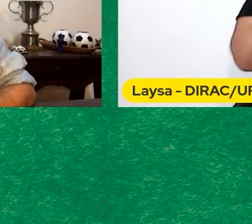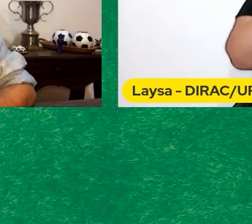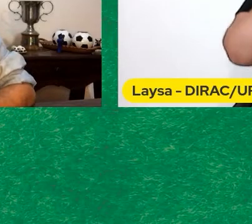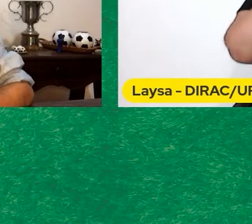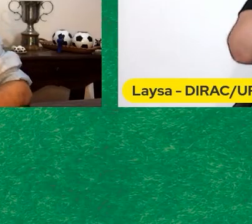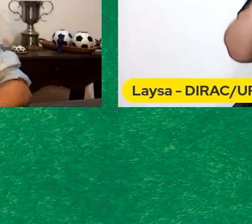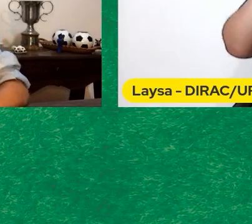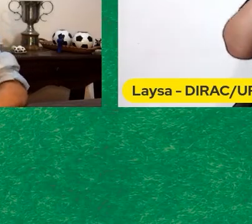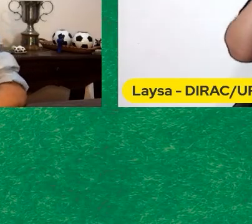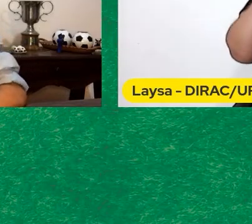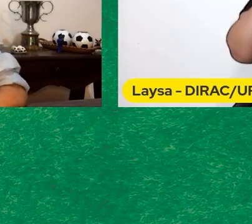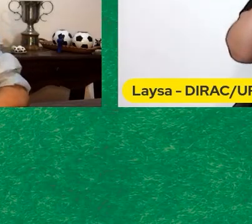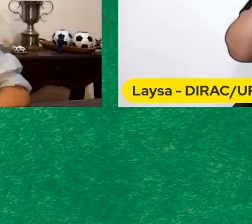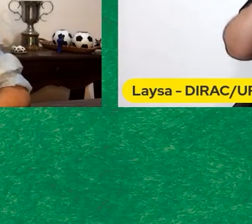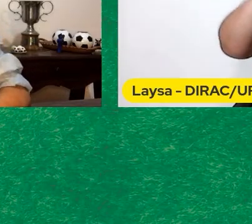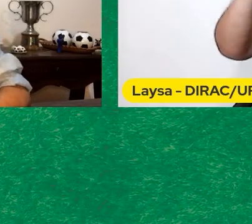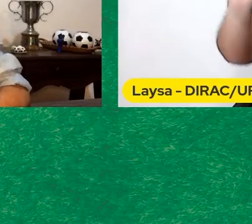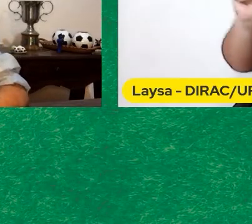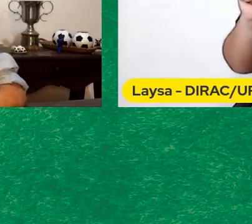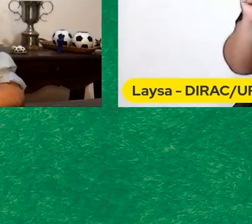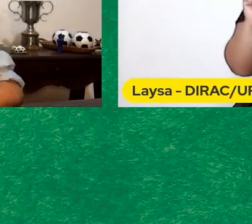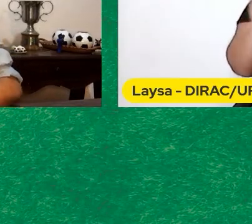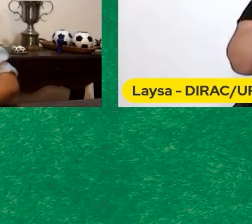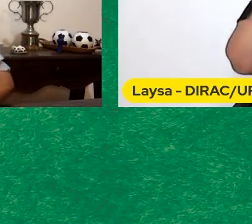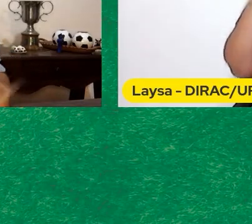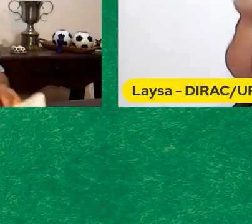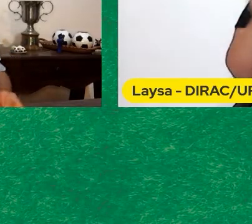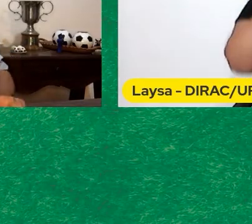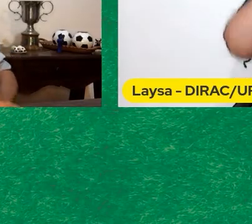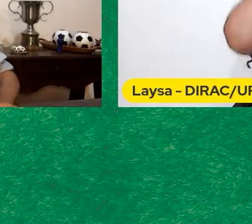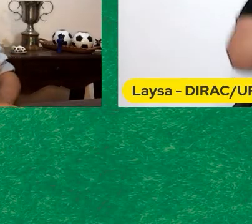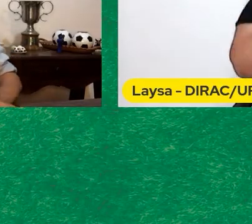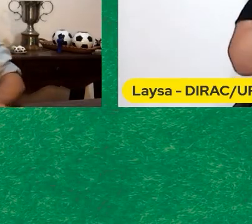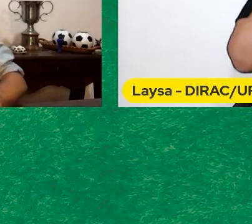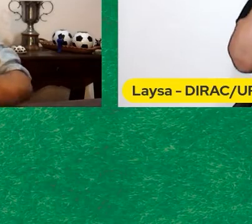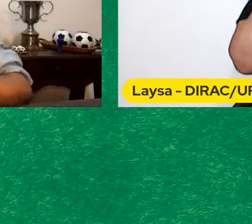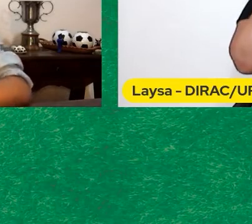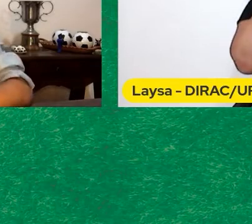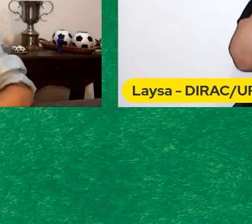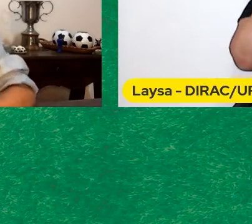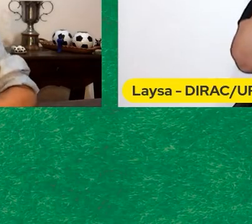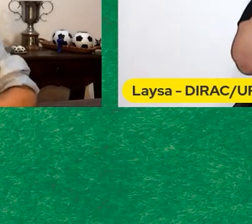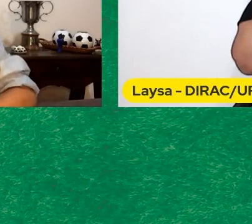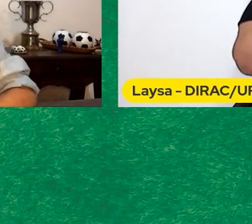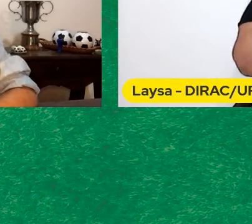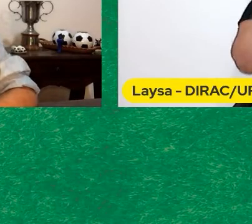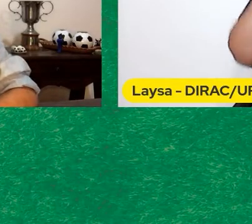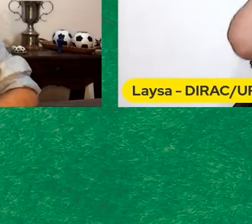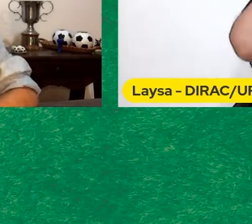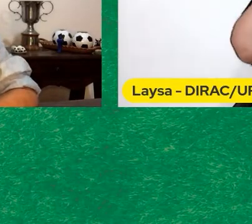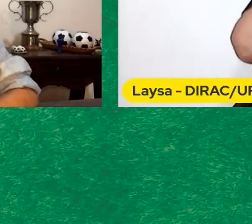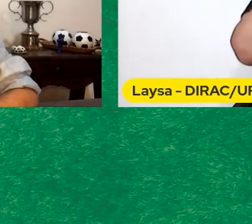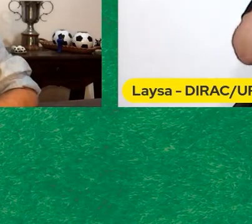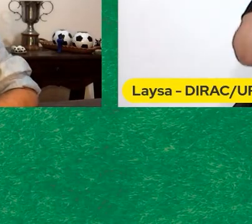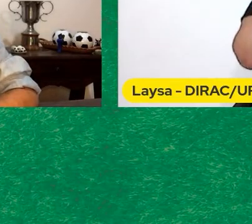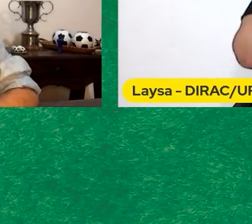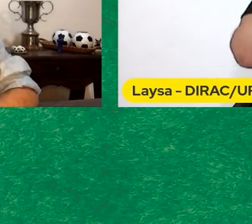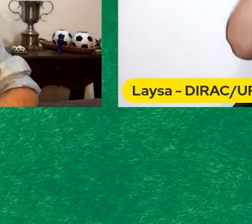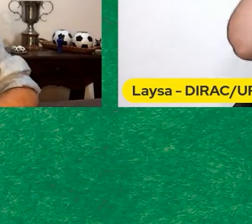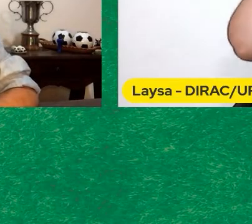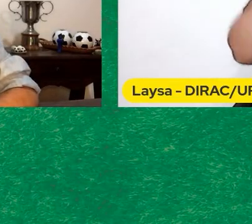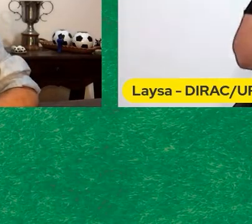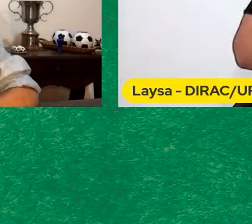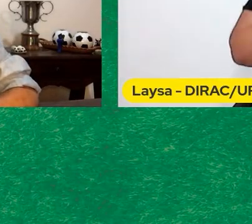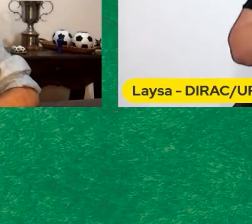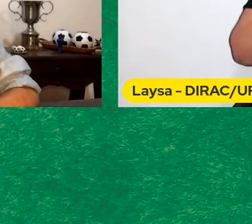Capovila Ou simplesmente O nosso querido Capô Começo lembrando da nossa edição Número 1 do Cinefoot em